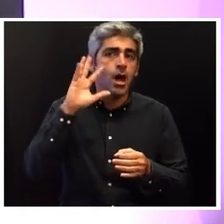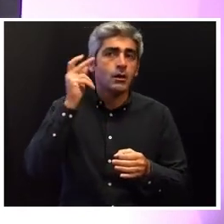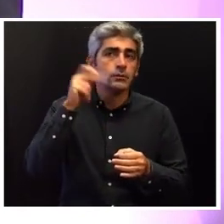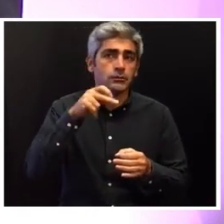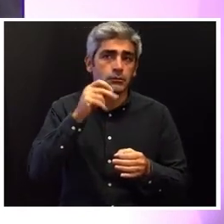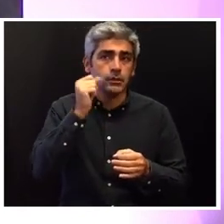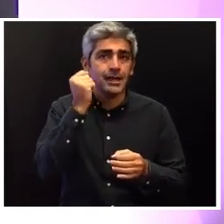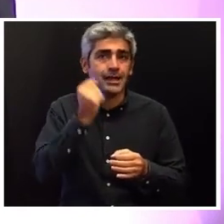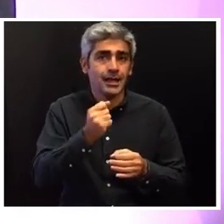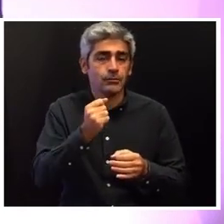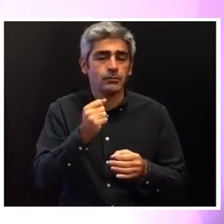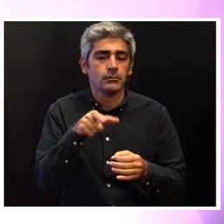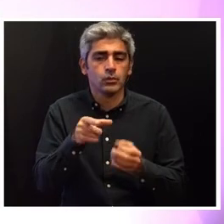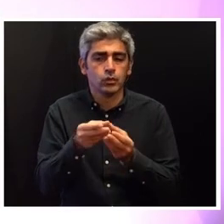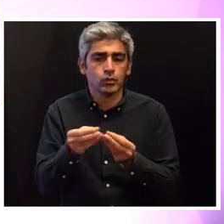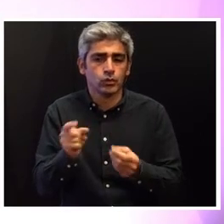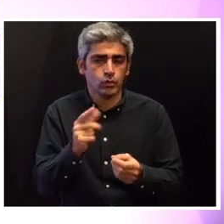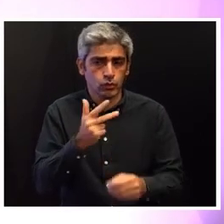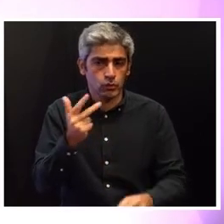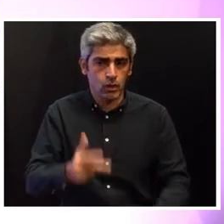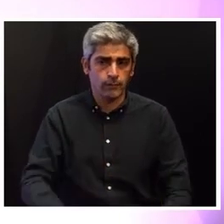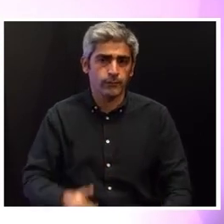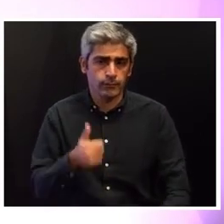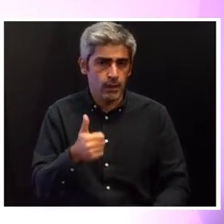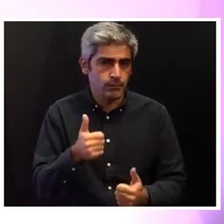não resolvem completamente.